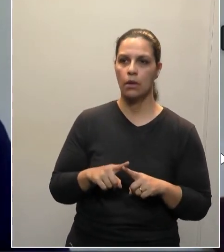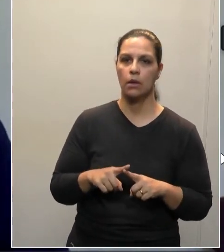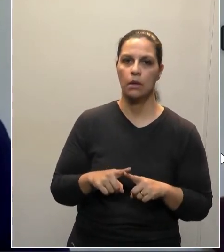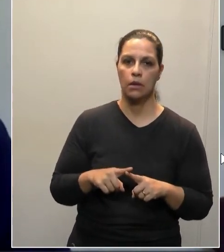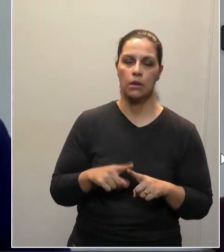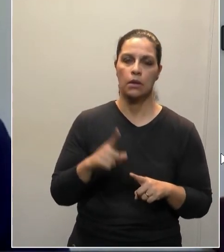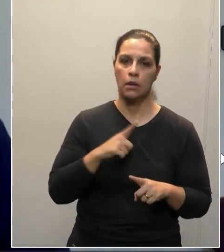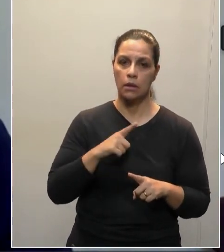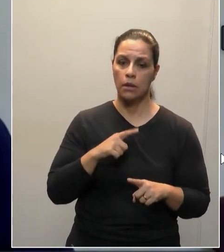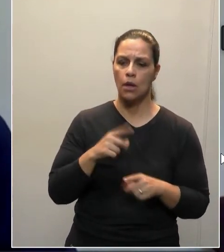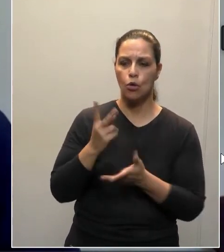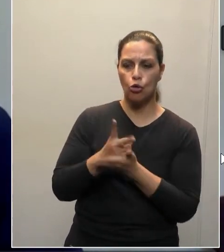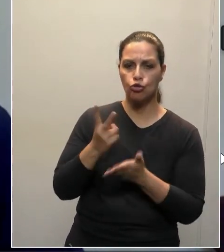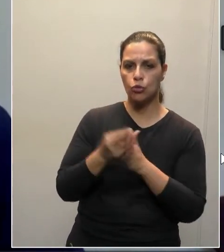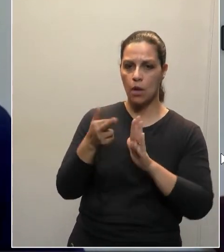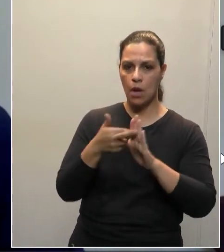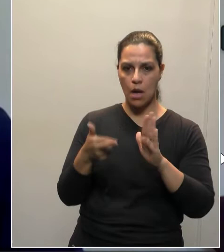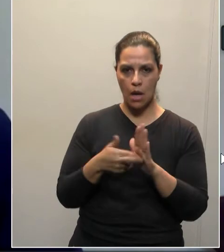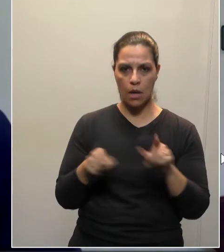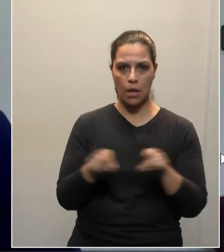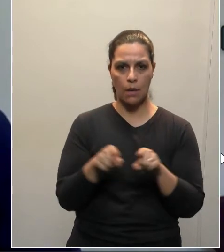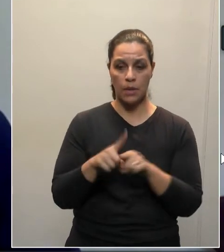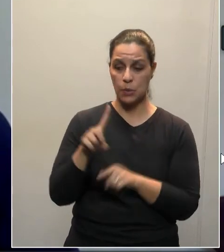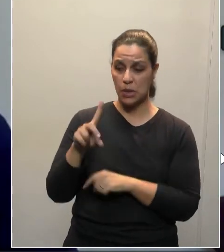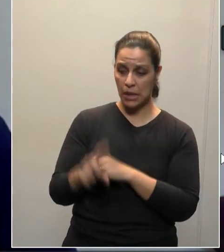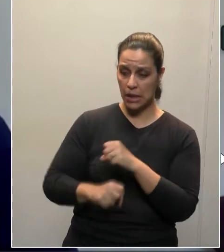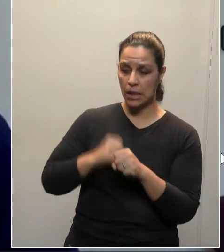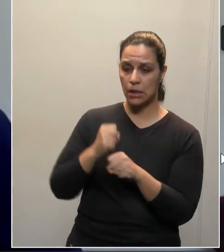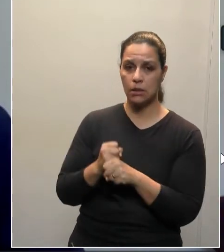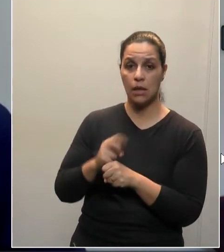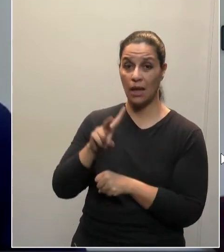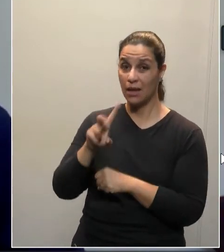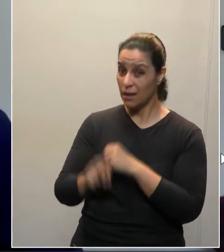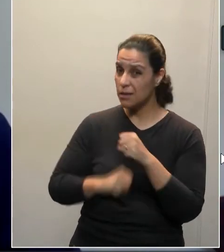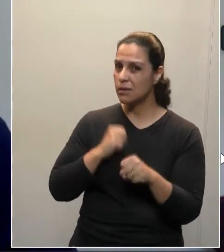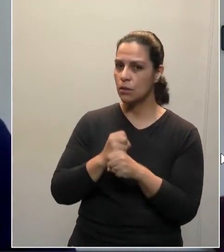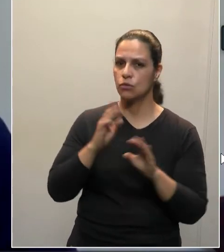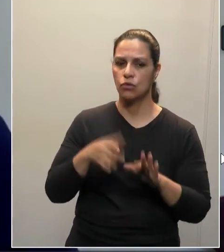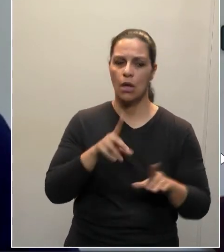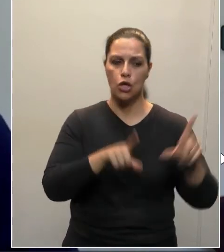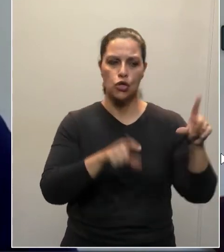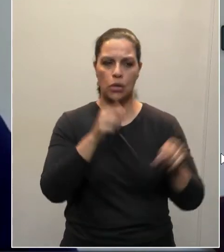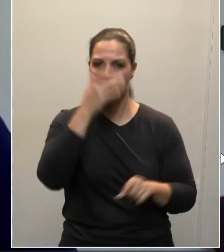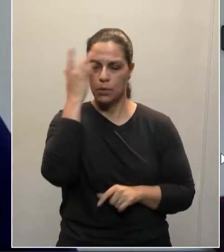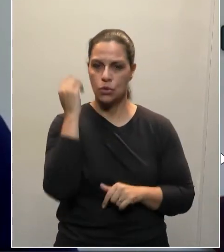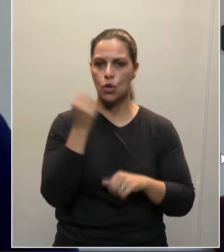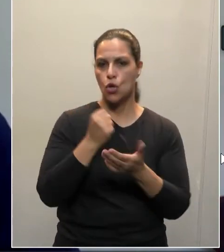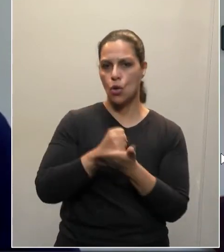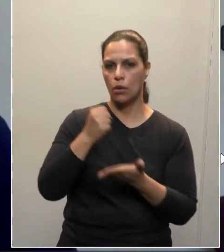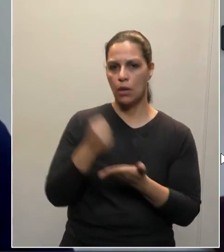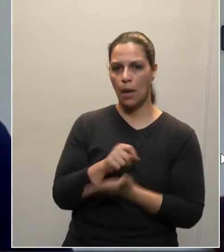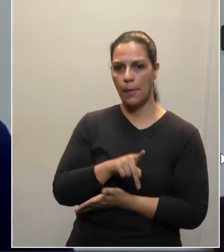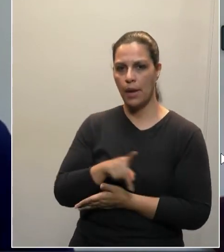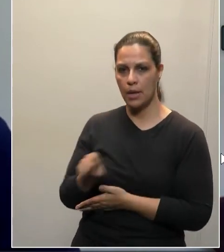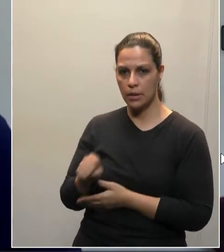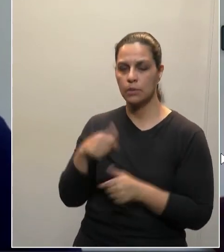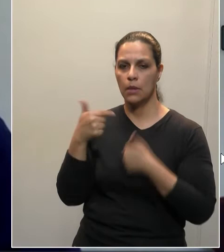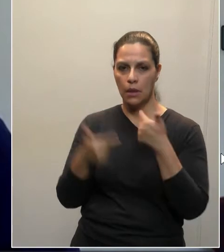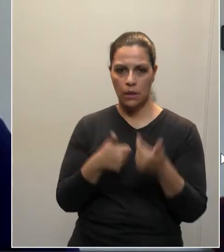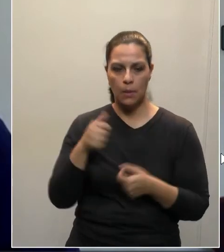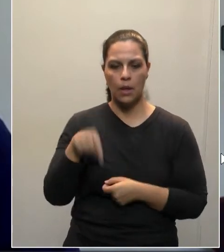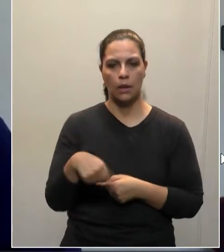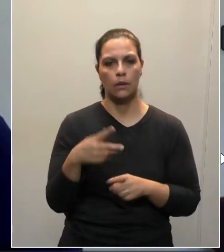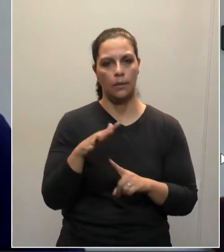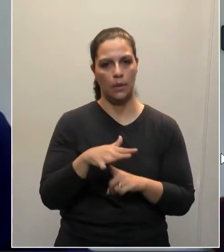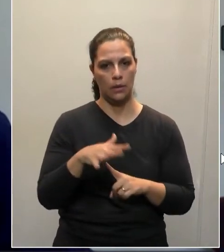mantenha os mesmos critérios que, há 15 anos, seleciona os professores, contratos PSS, para trabalhar